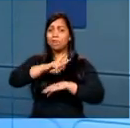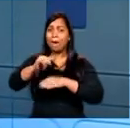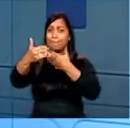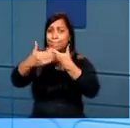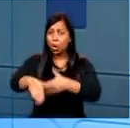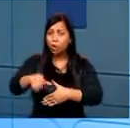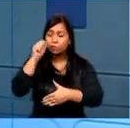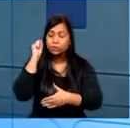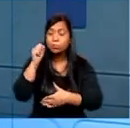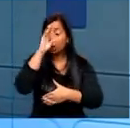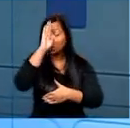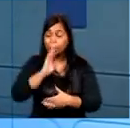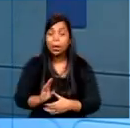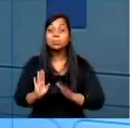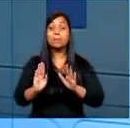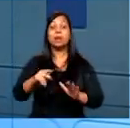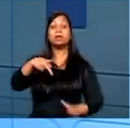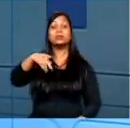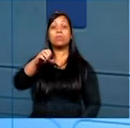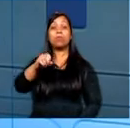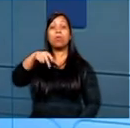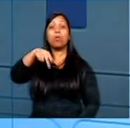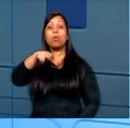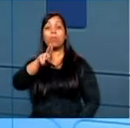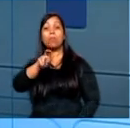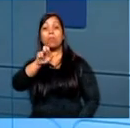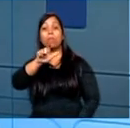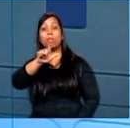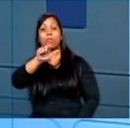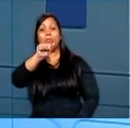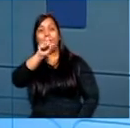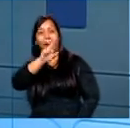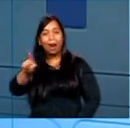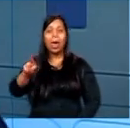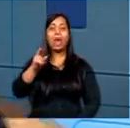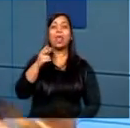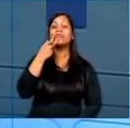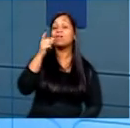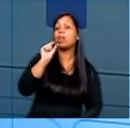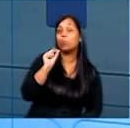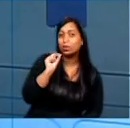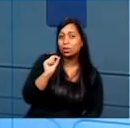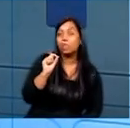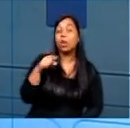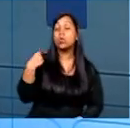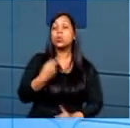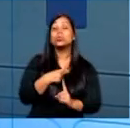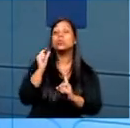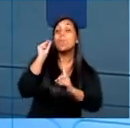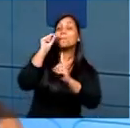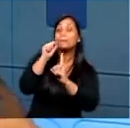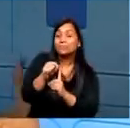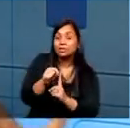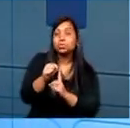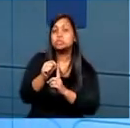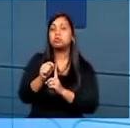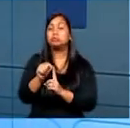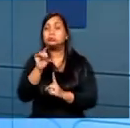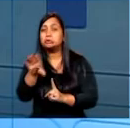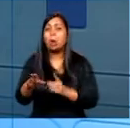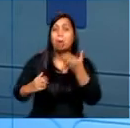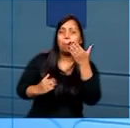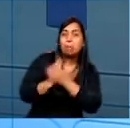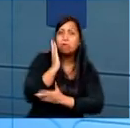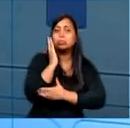gratuito, mas, na verdade, o popular, ele vem para dizer que um dos nossos objetivos, né, não é só a